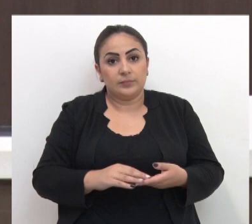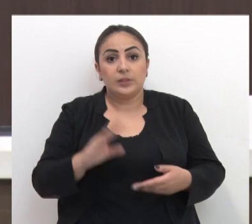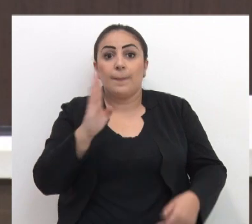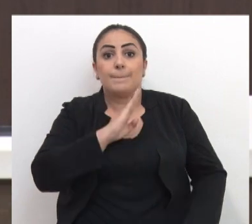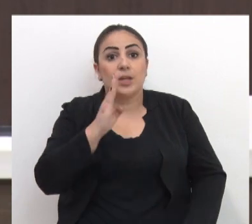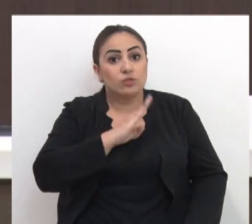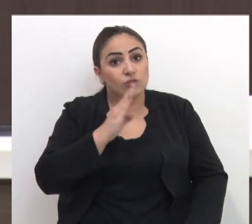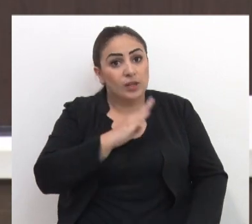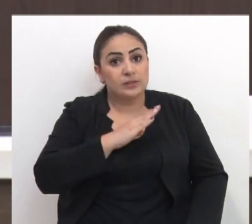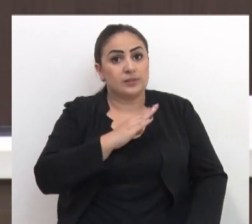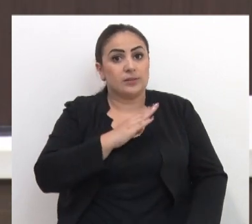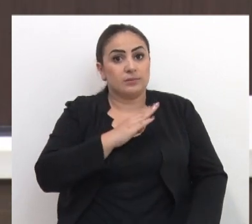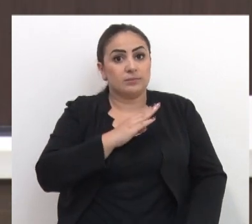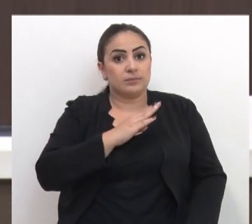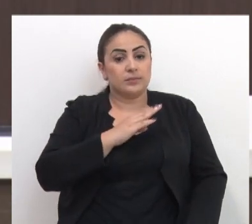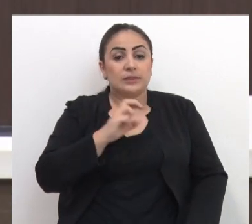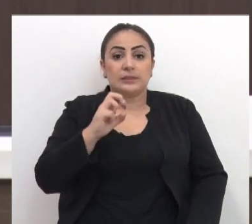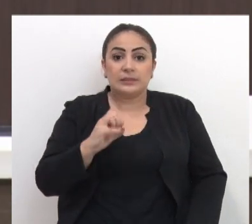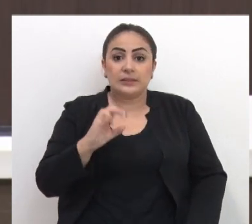de emergência